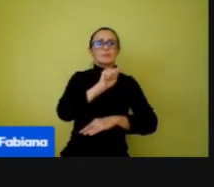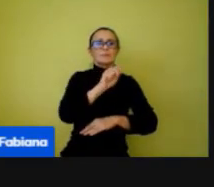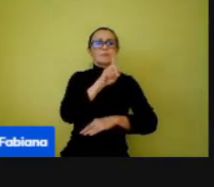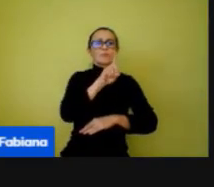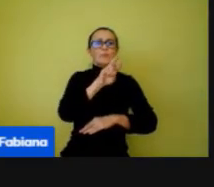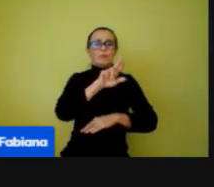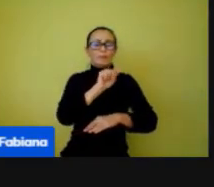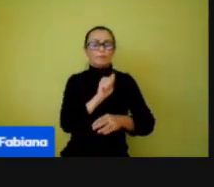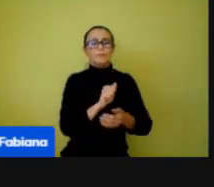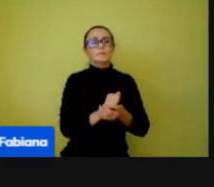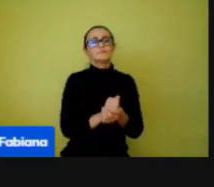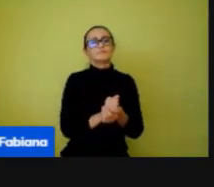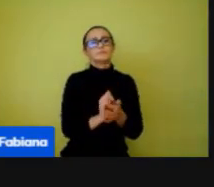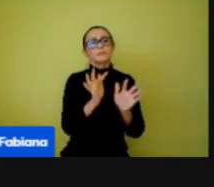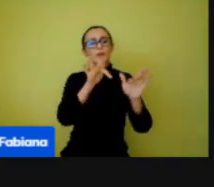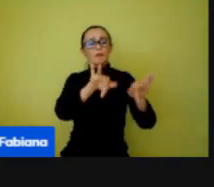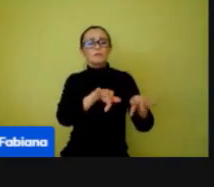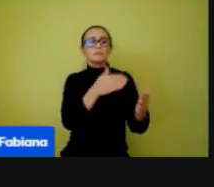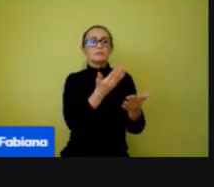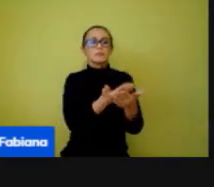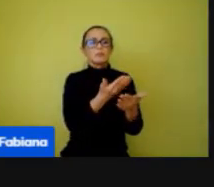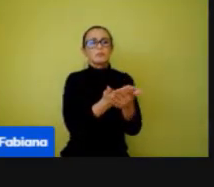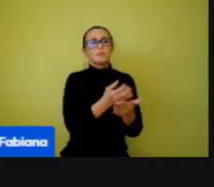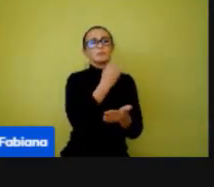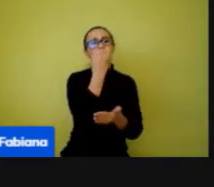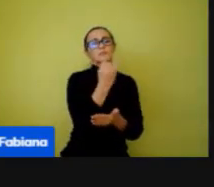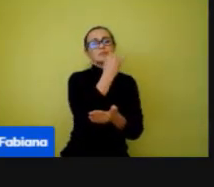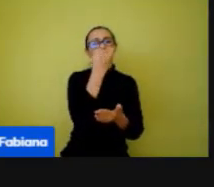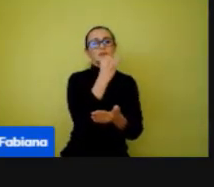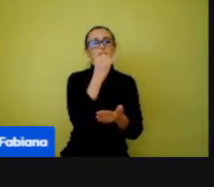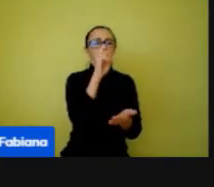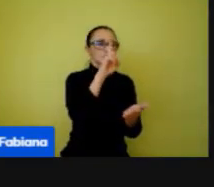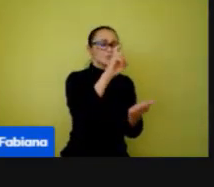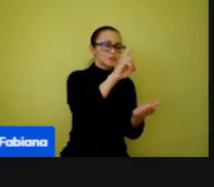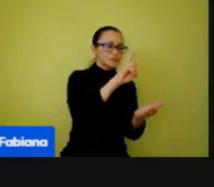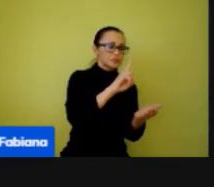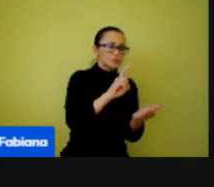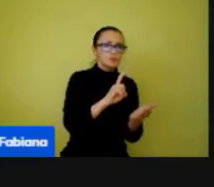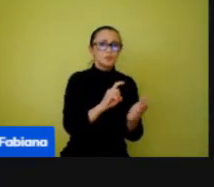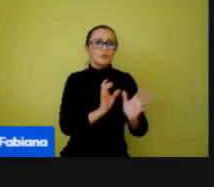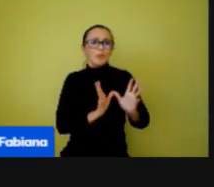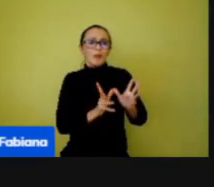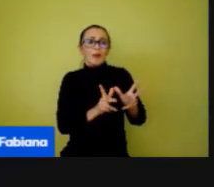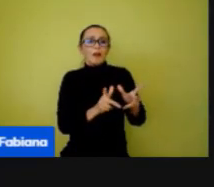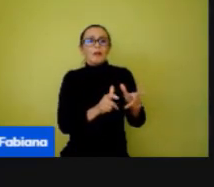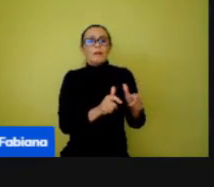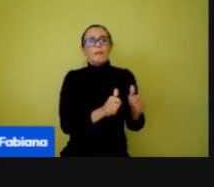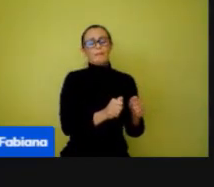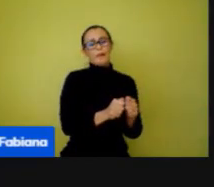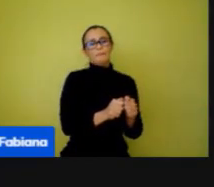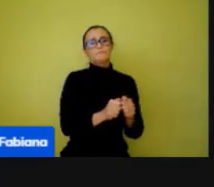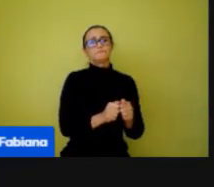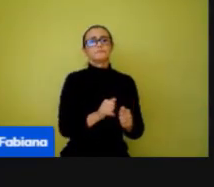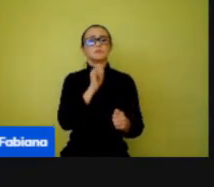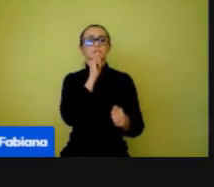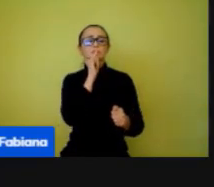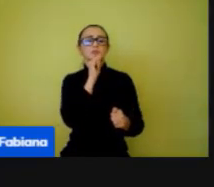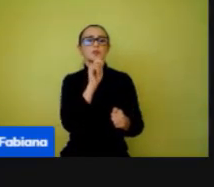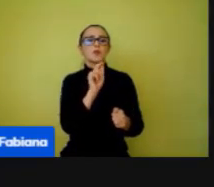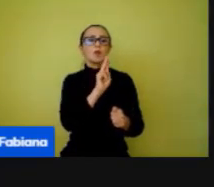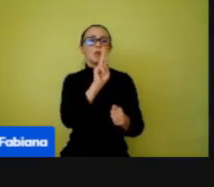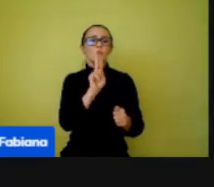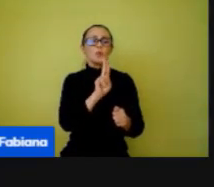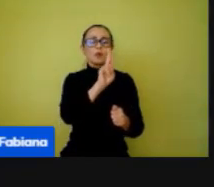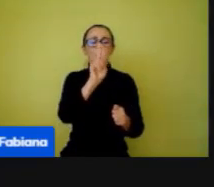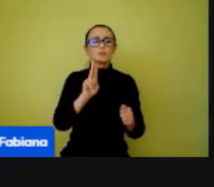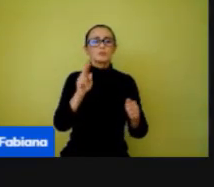ao final da aula, deve higienizá-los para a próxima aula. Então, professor, vamos supor que você utilizou uma corda, tá?